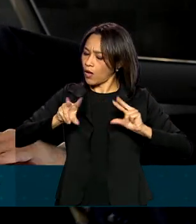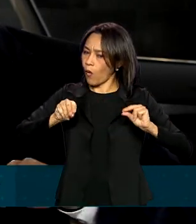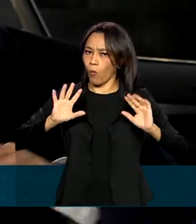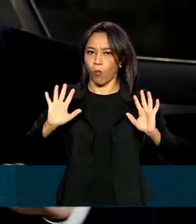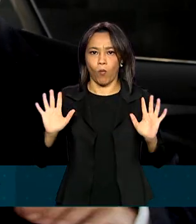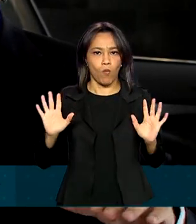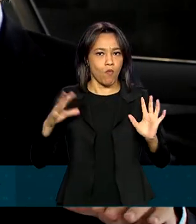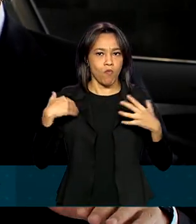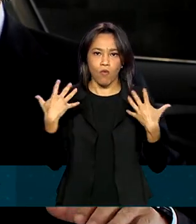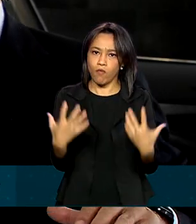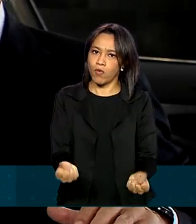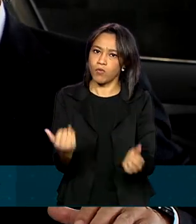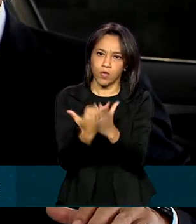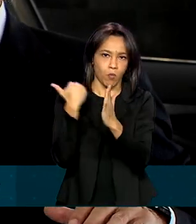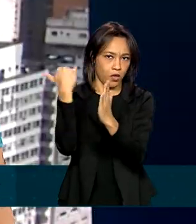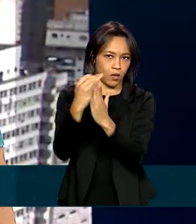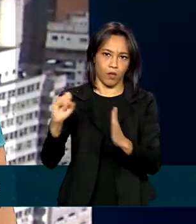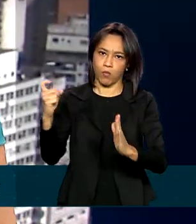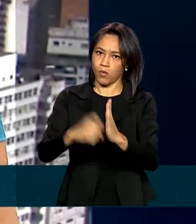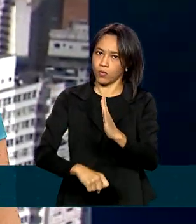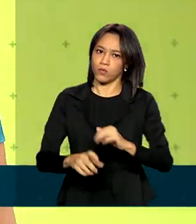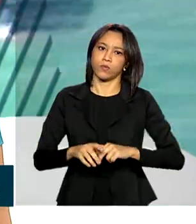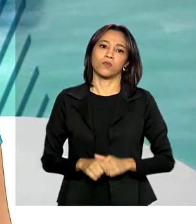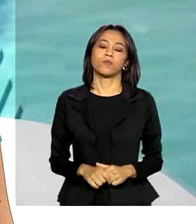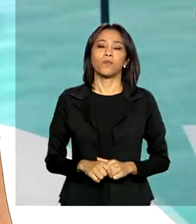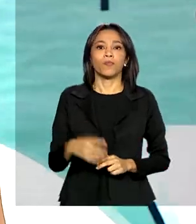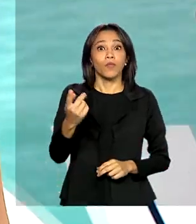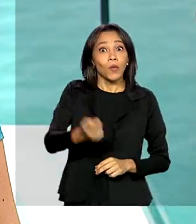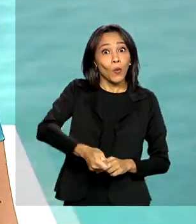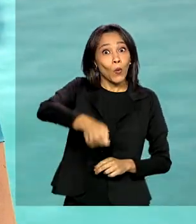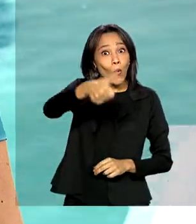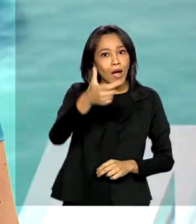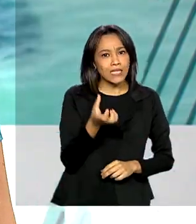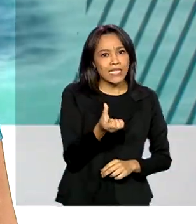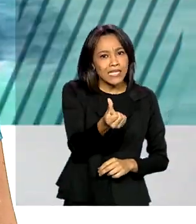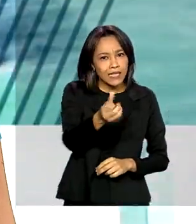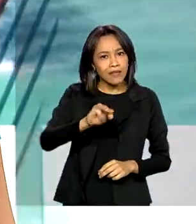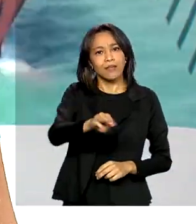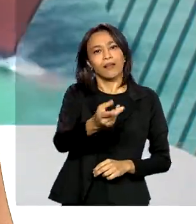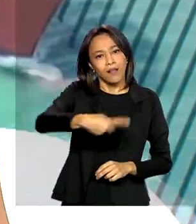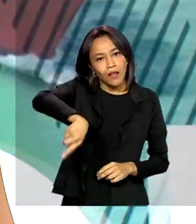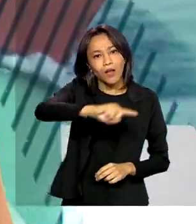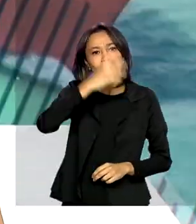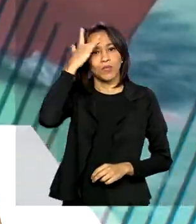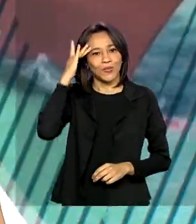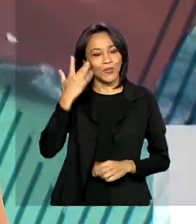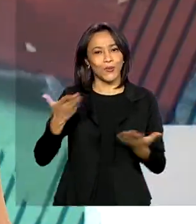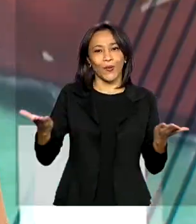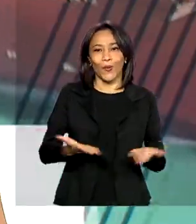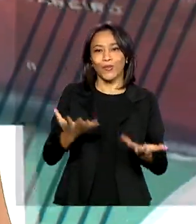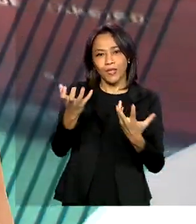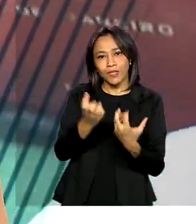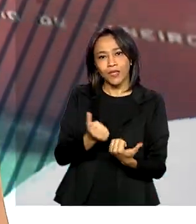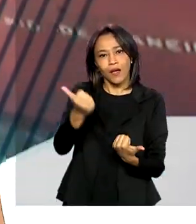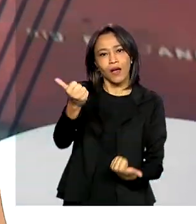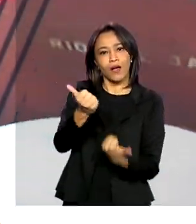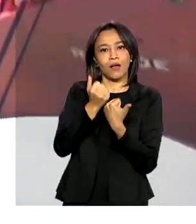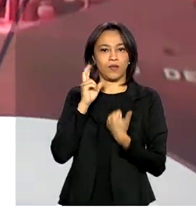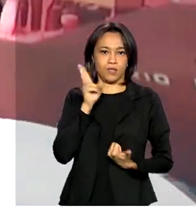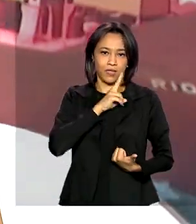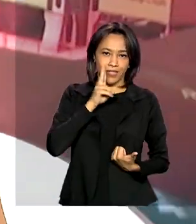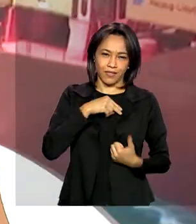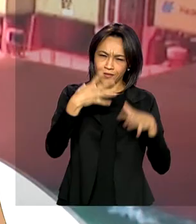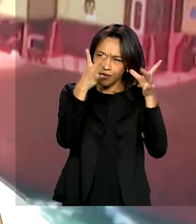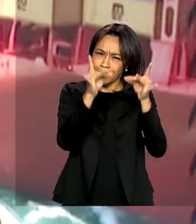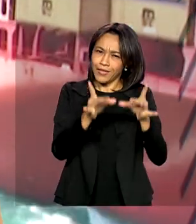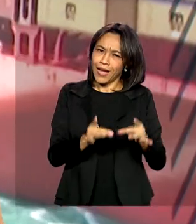nós não vamos aumentar os impostos. Quase 6 milhões de pessoas recebem hoje o auxílio emergencial. Os